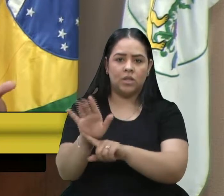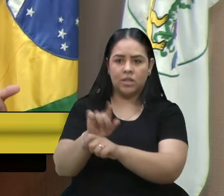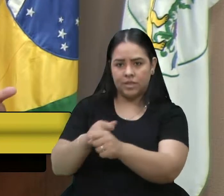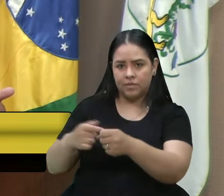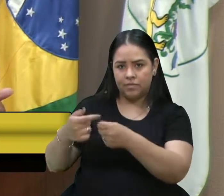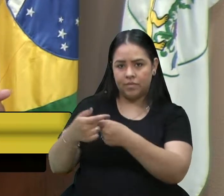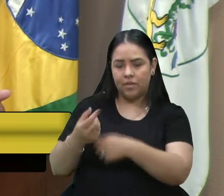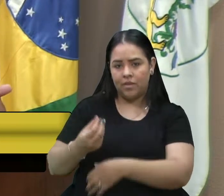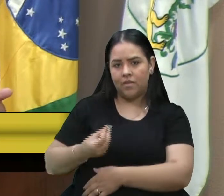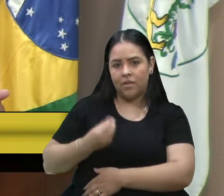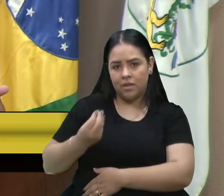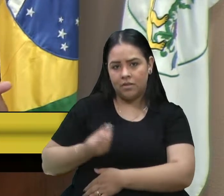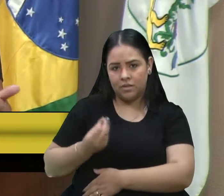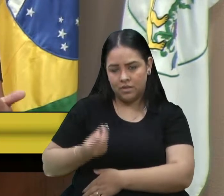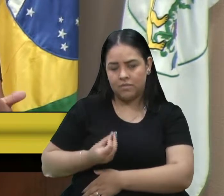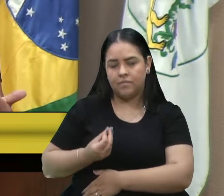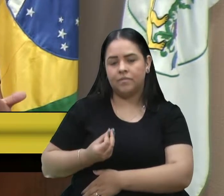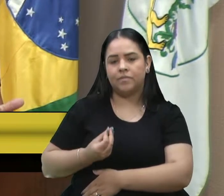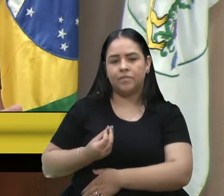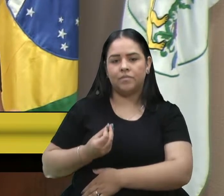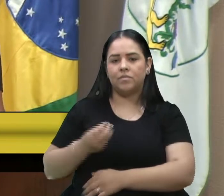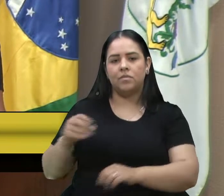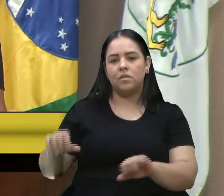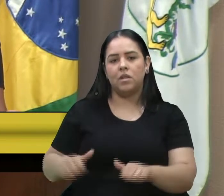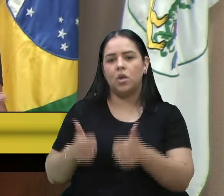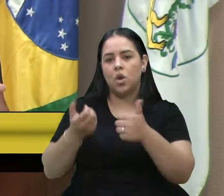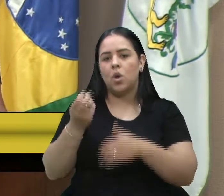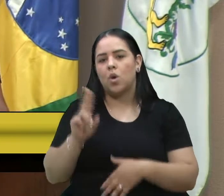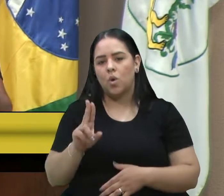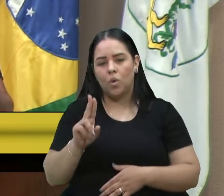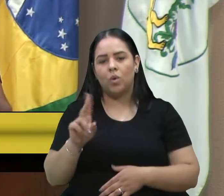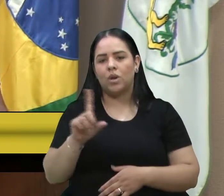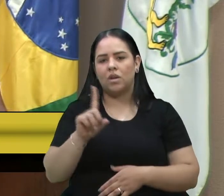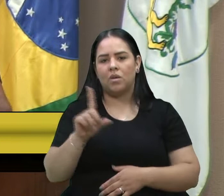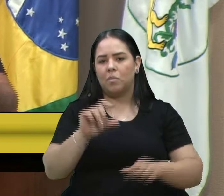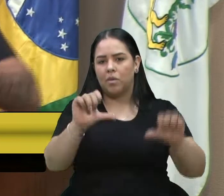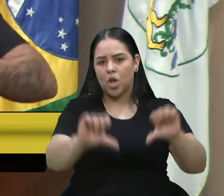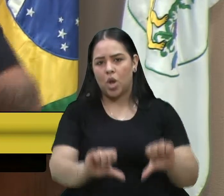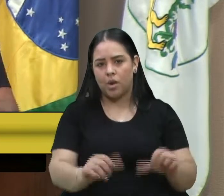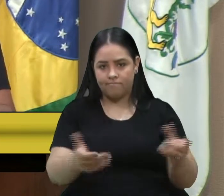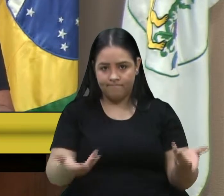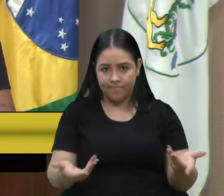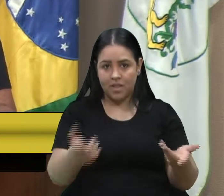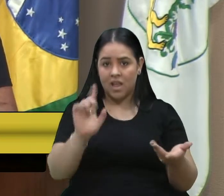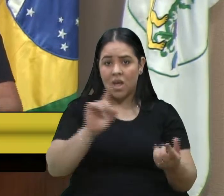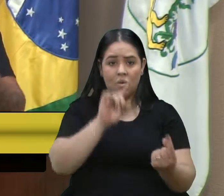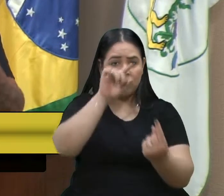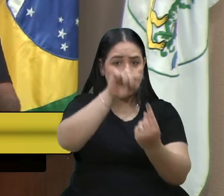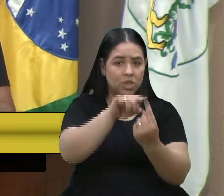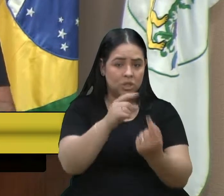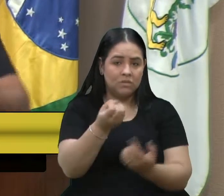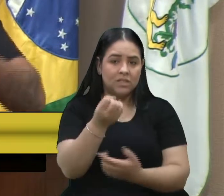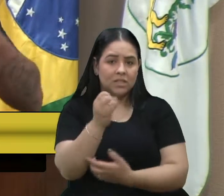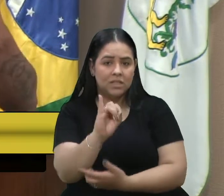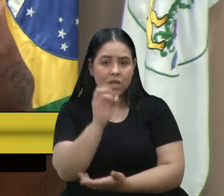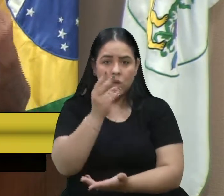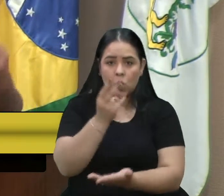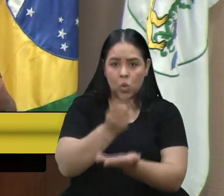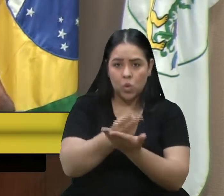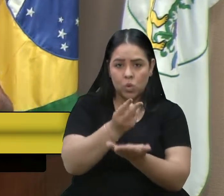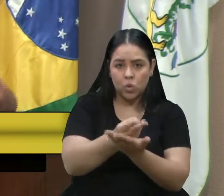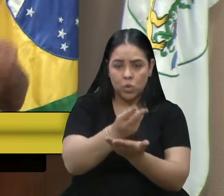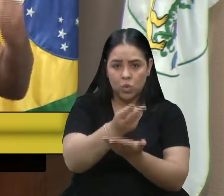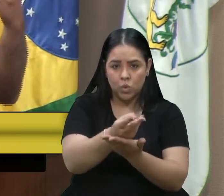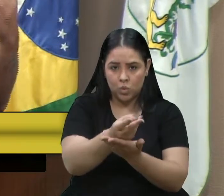pessoas melhore ou fique menos pior. Então, essa é uma questão objetiva. Se segue na